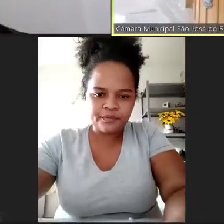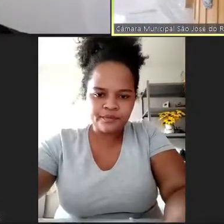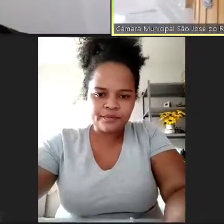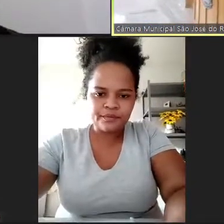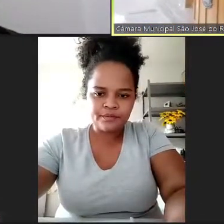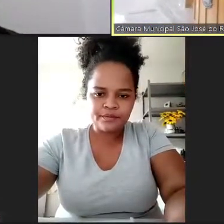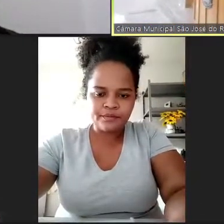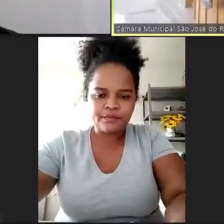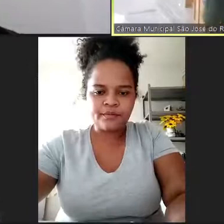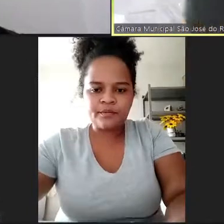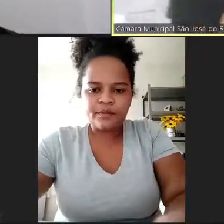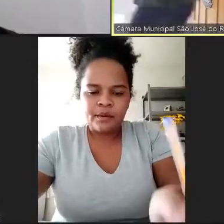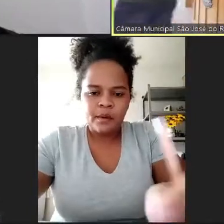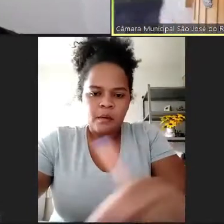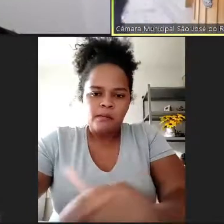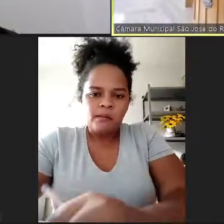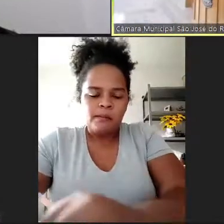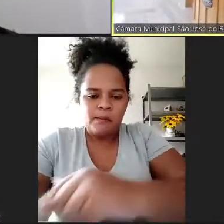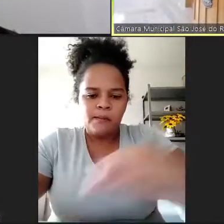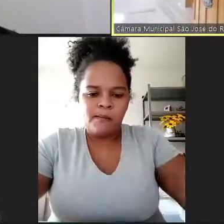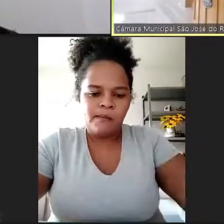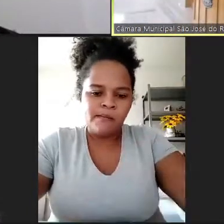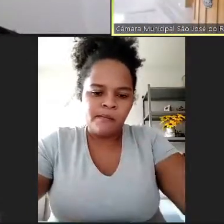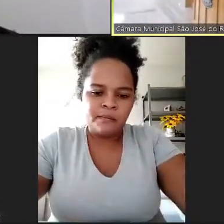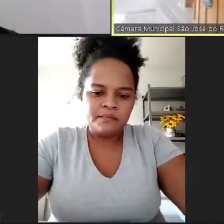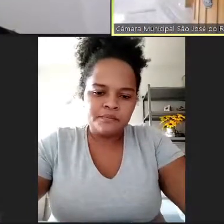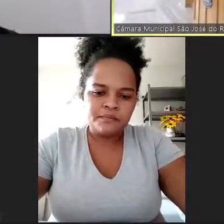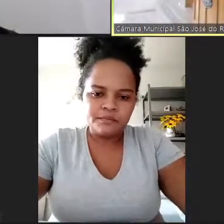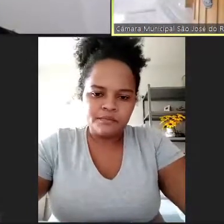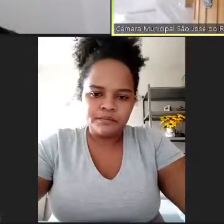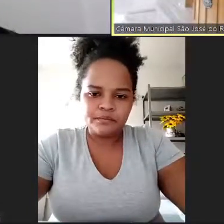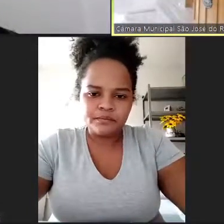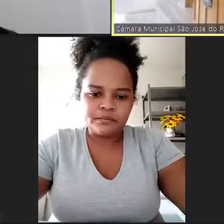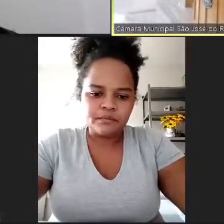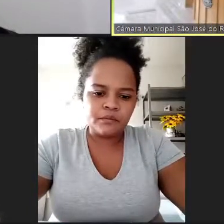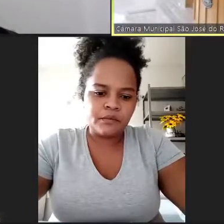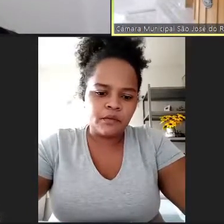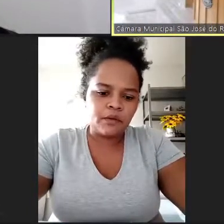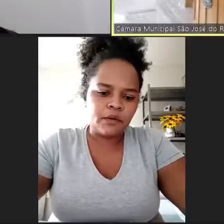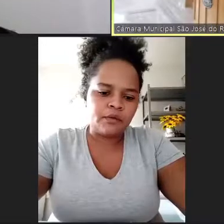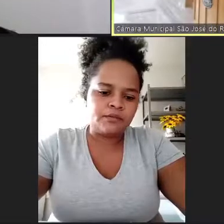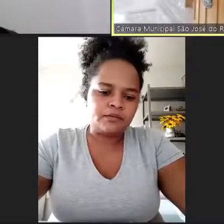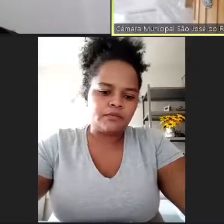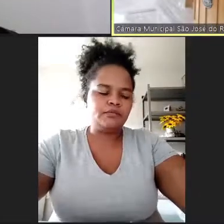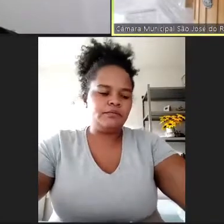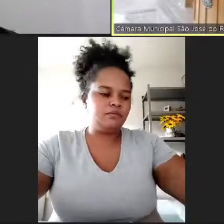favor, e o agradecimento em nome dessa casa. Vereadora Thais, por favor.